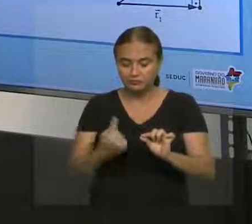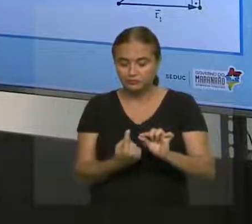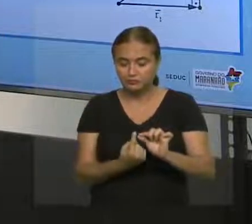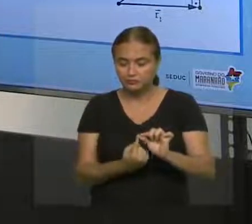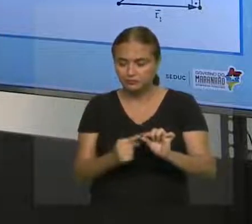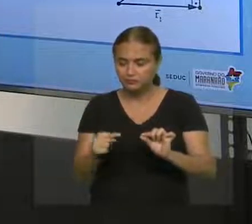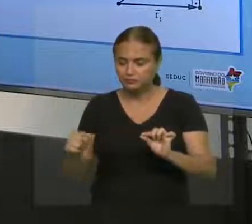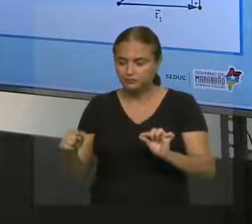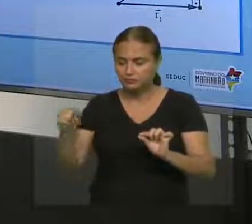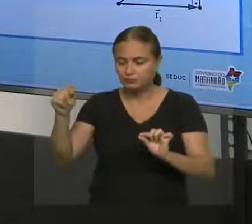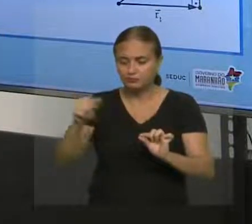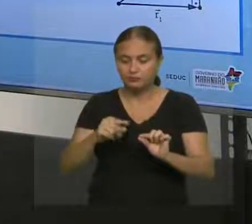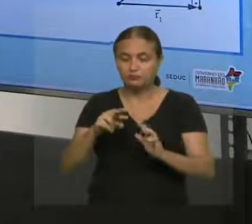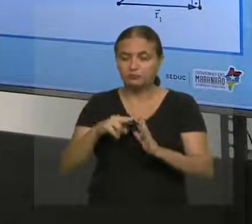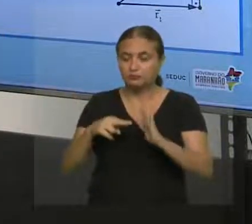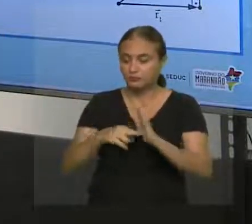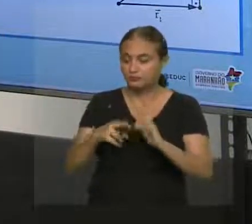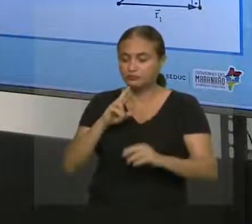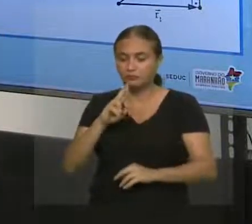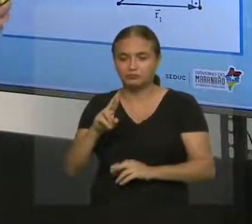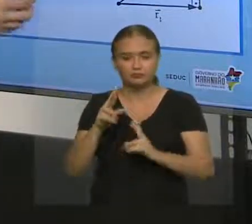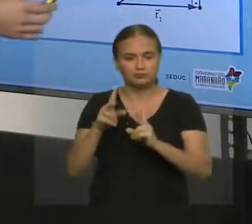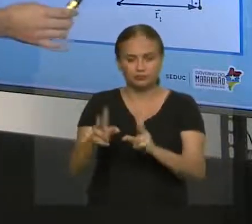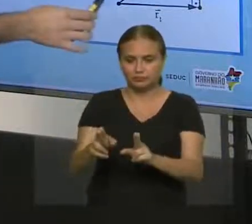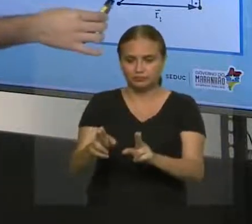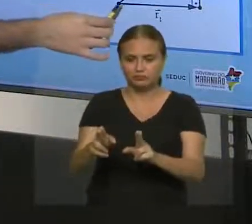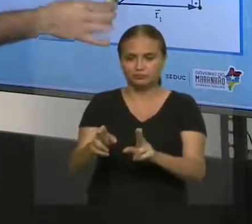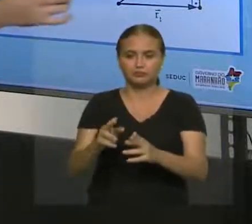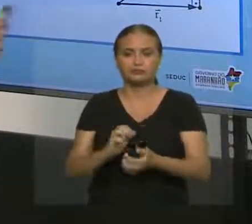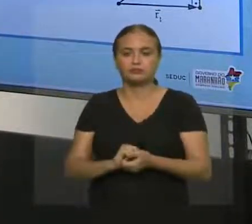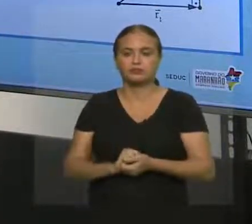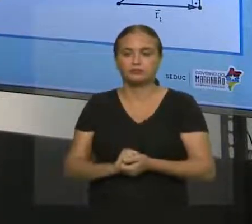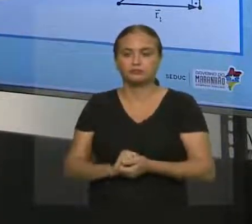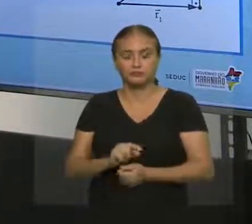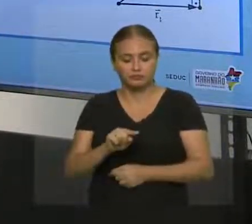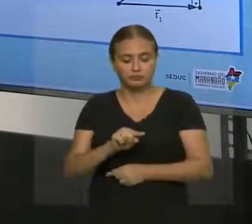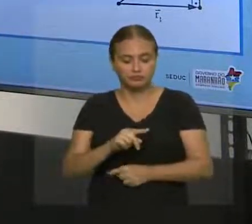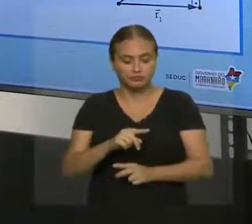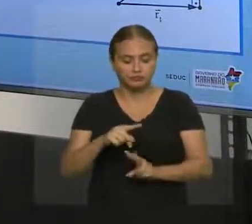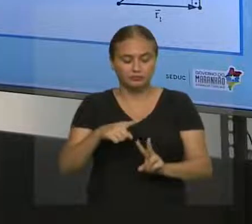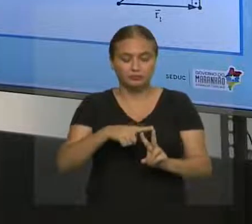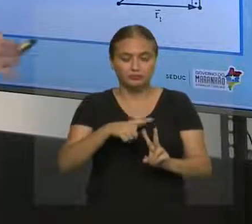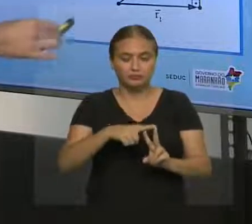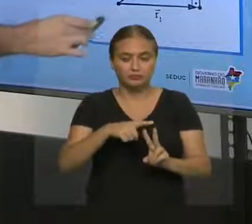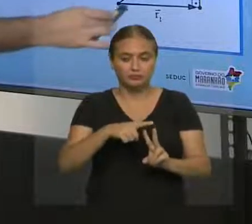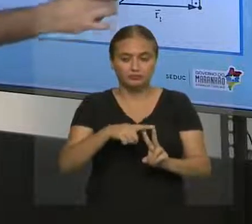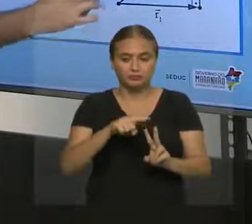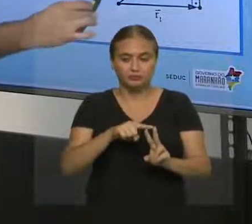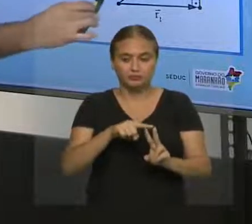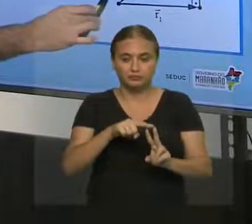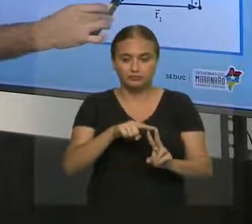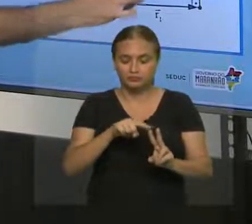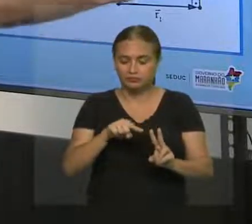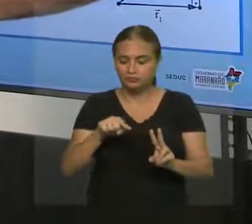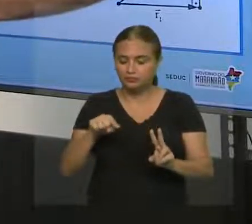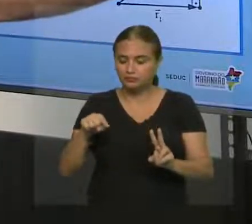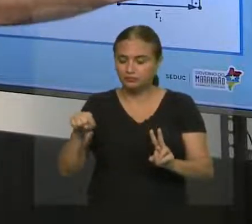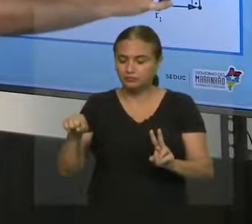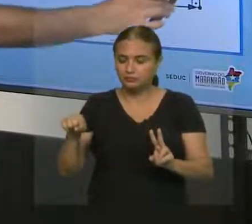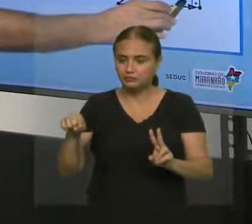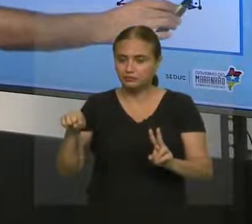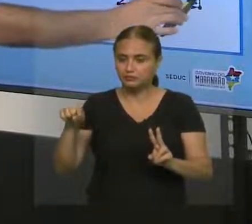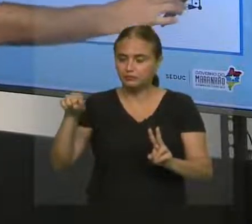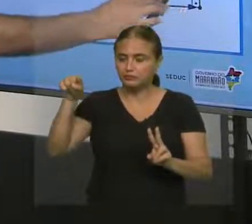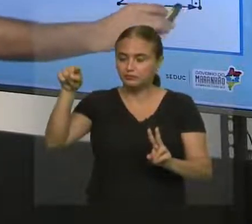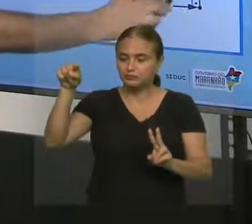Independente da regra que você vai usar, o resultado é o mesmo. Ó, vetor resultante, que é o vetor resultante por essa regrinha aqui. É o vetor que liga a origem do primeiro com o